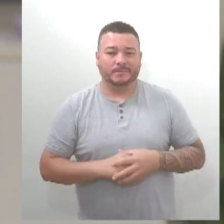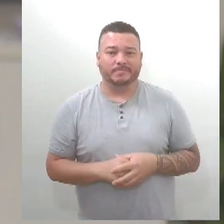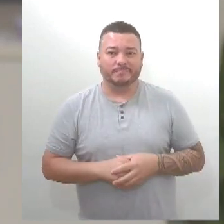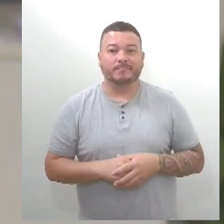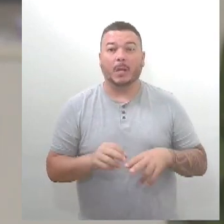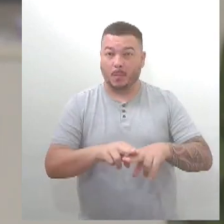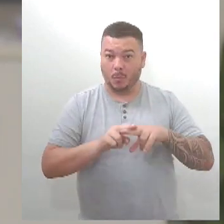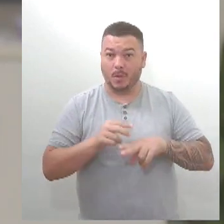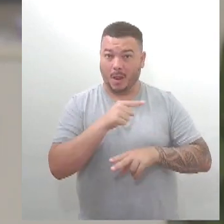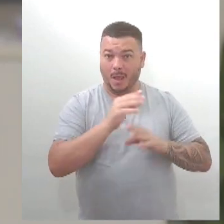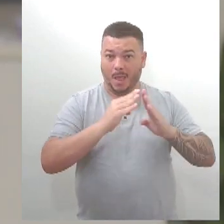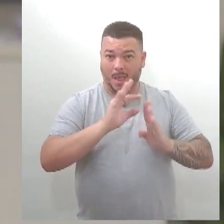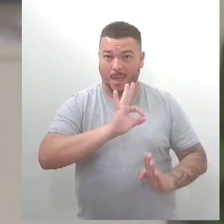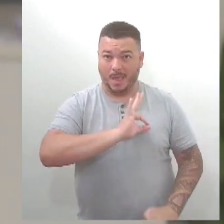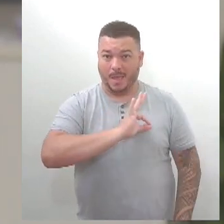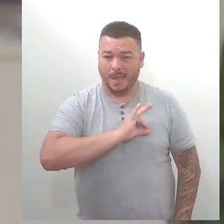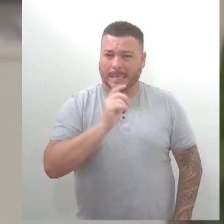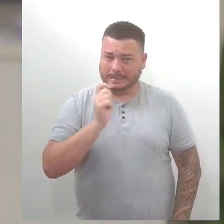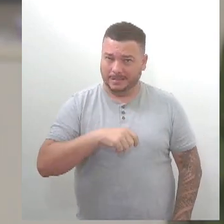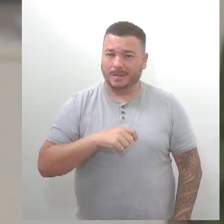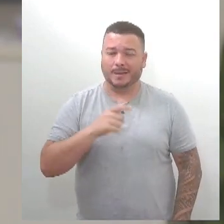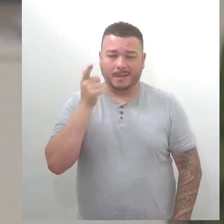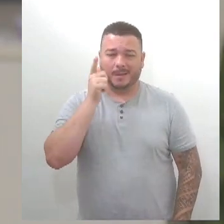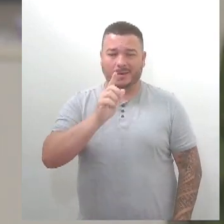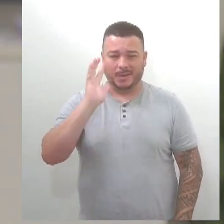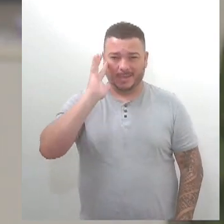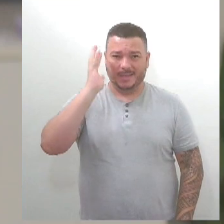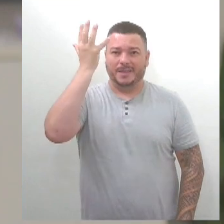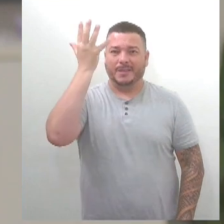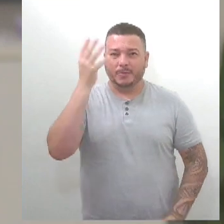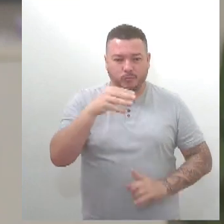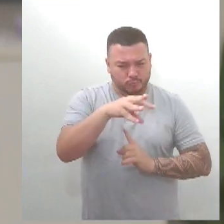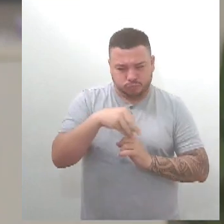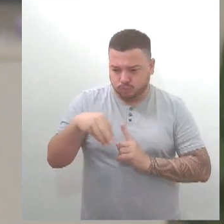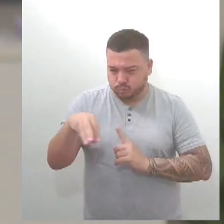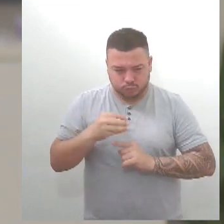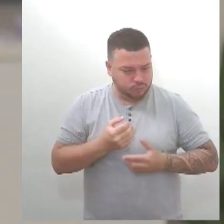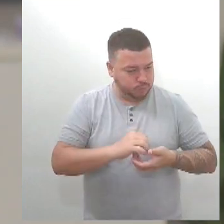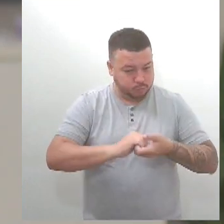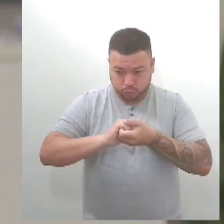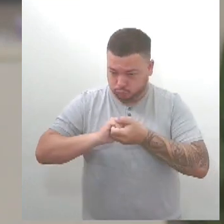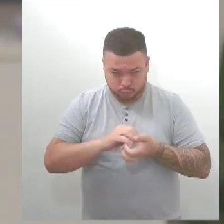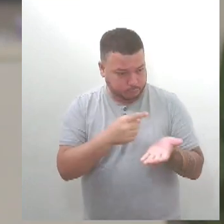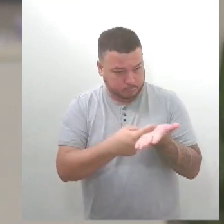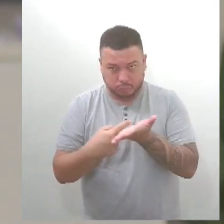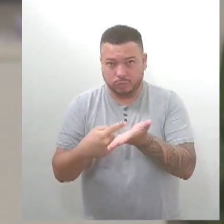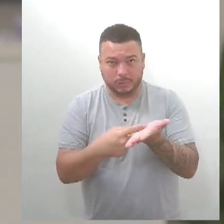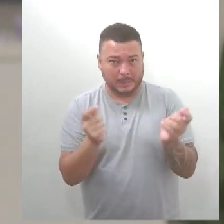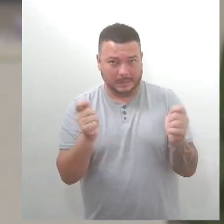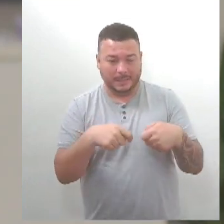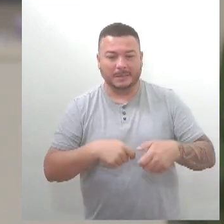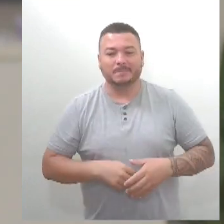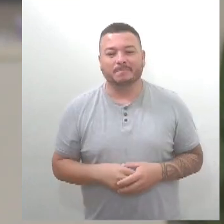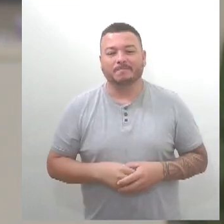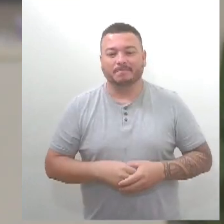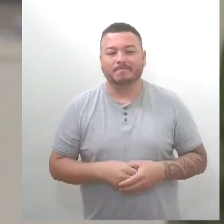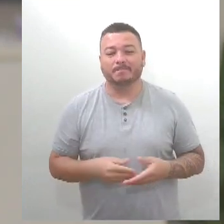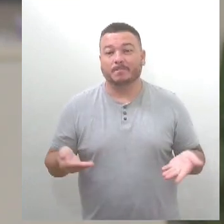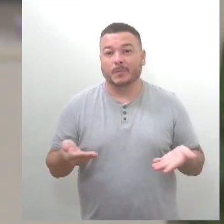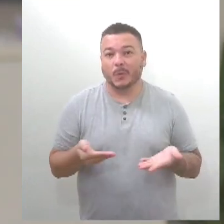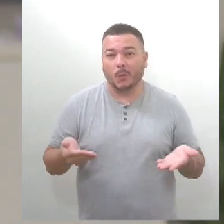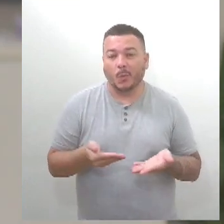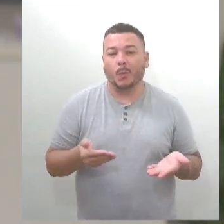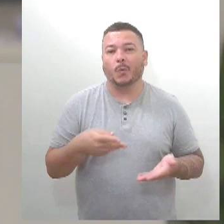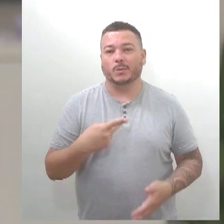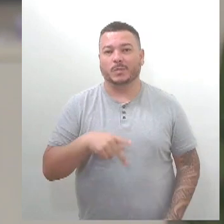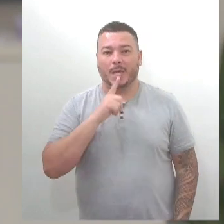essa possibilidade hoje de fazer esses acordos no ambiente policial. Hoje, nós temos 12, tanto Aracaju, Grande